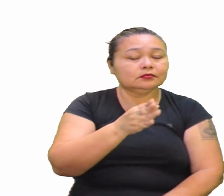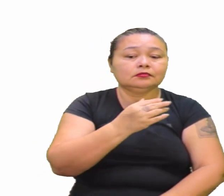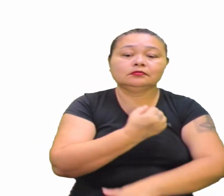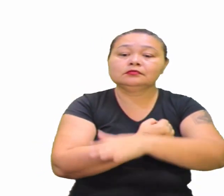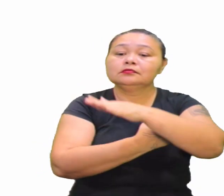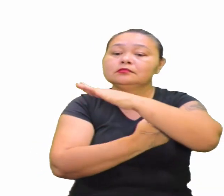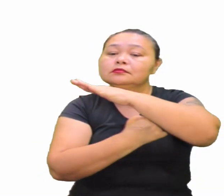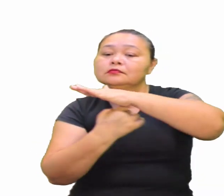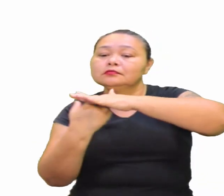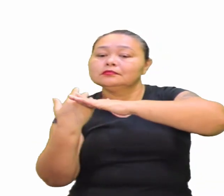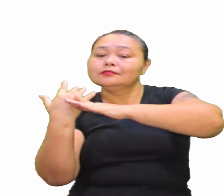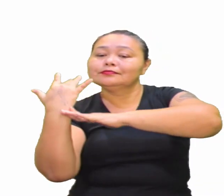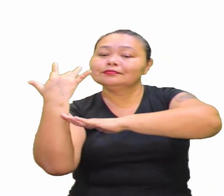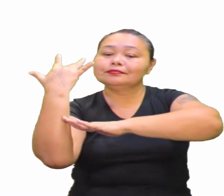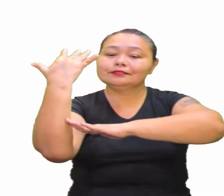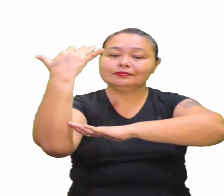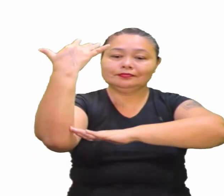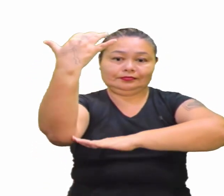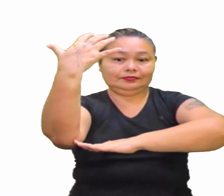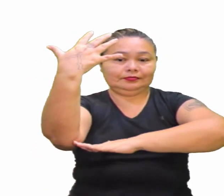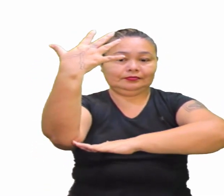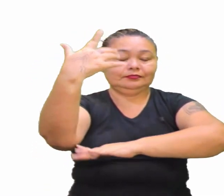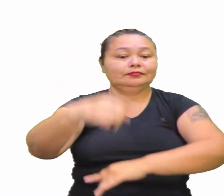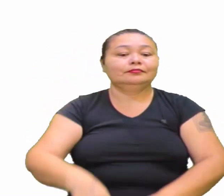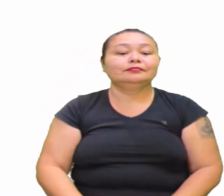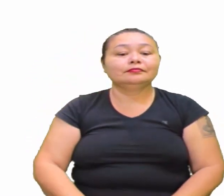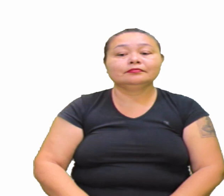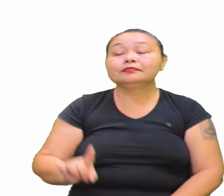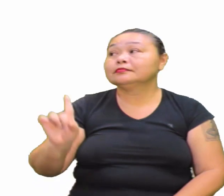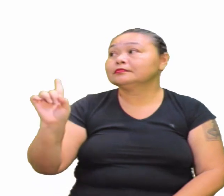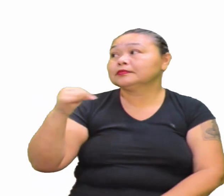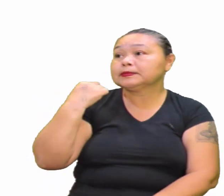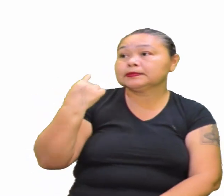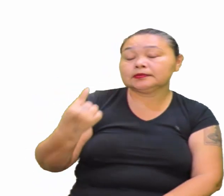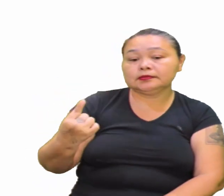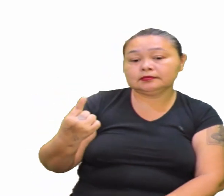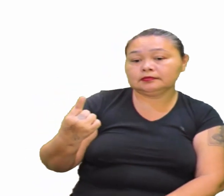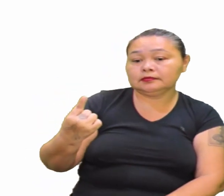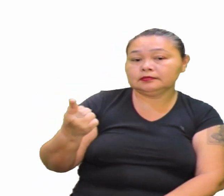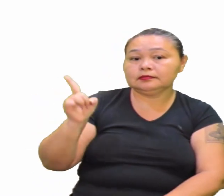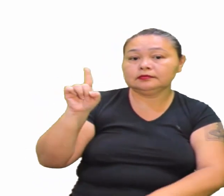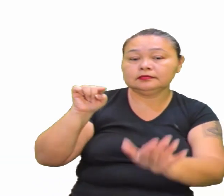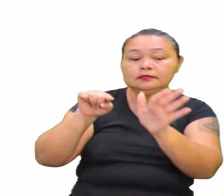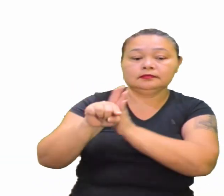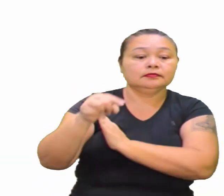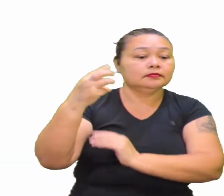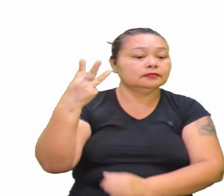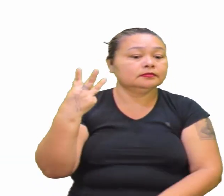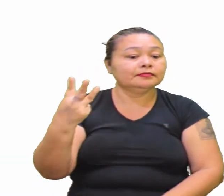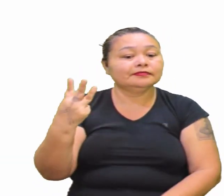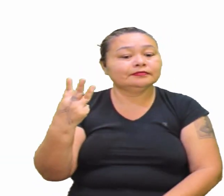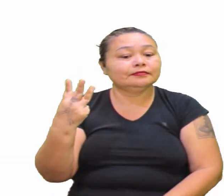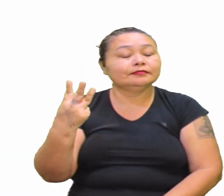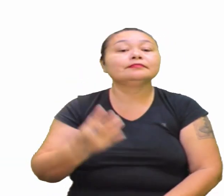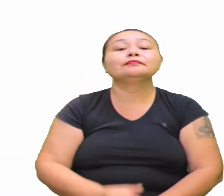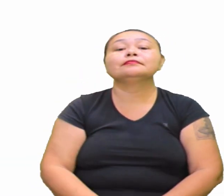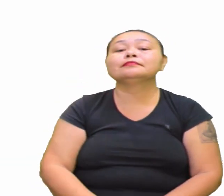ecossistema Vamos analisar agora A questão de número 3